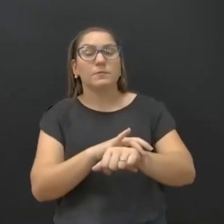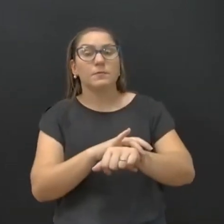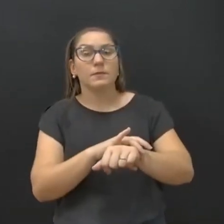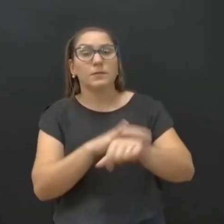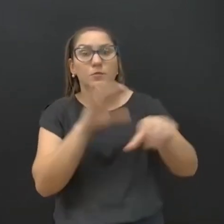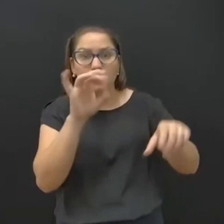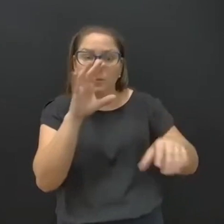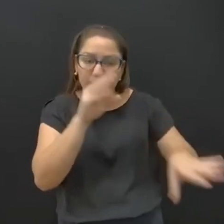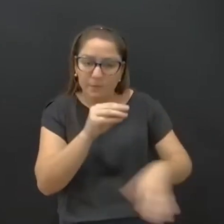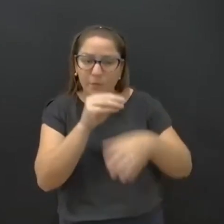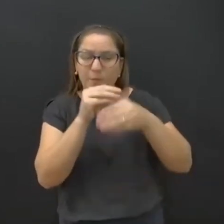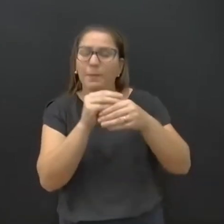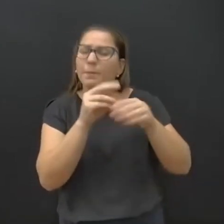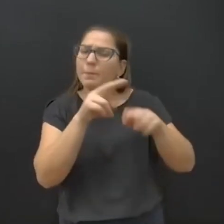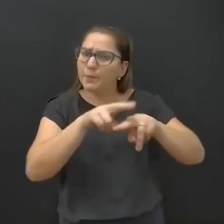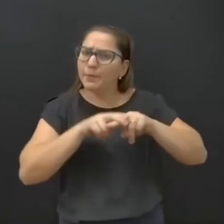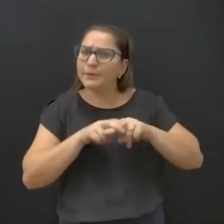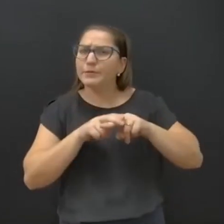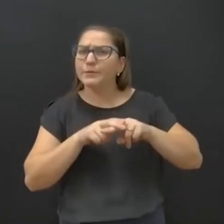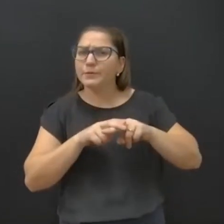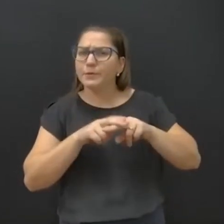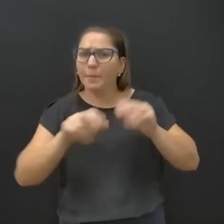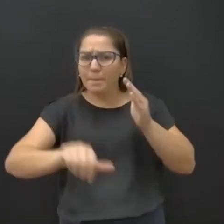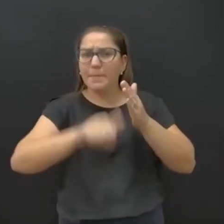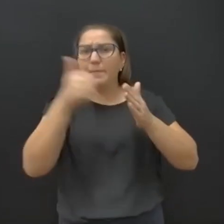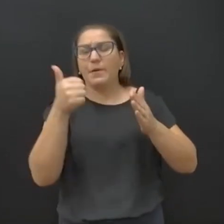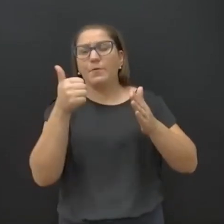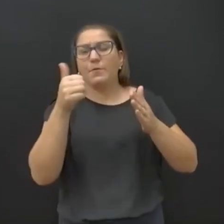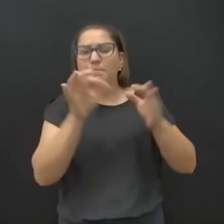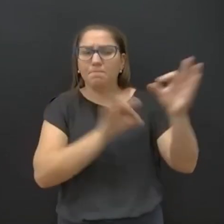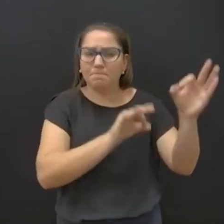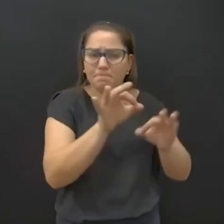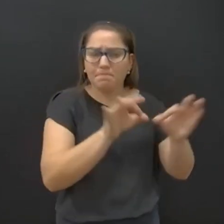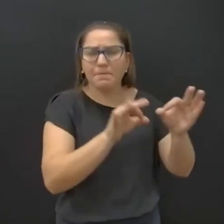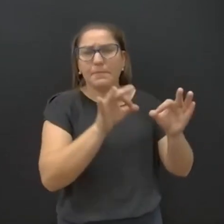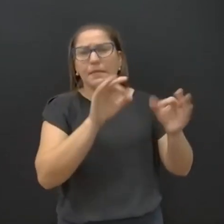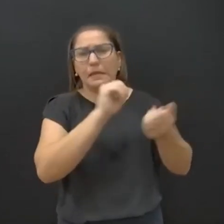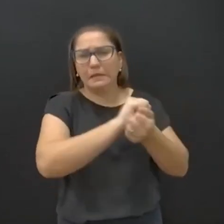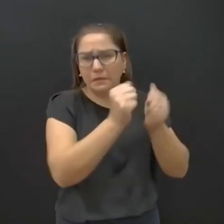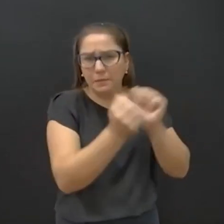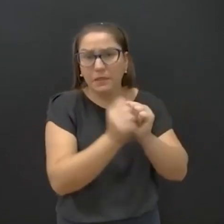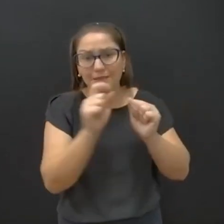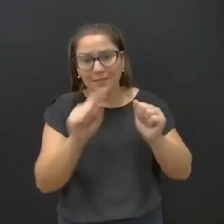complementar. E é por isso que a gente pede primeiro a flexibilização, e aí sim no segundo passo.